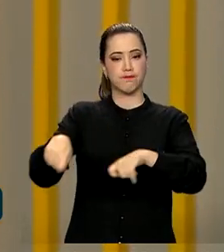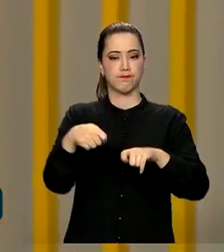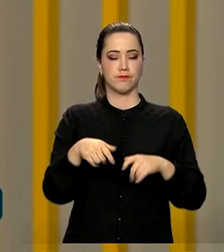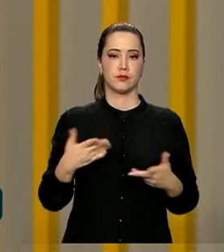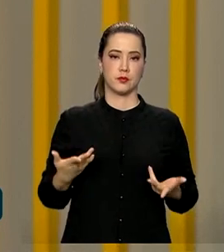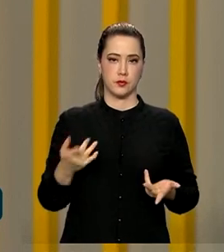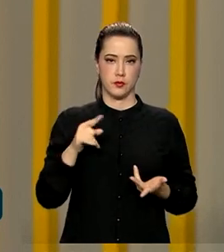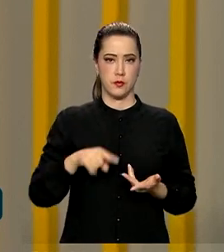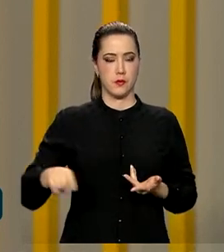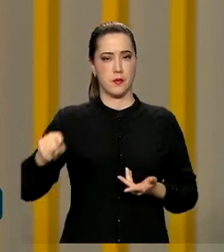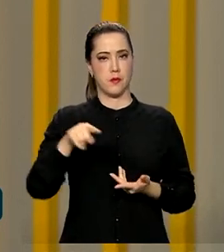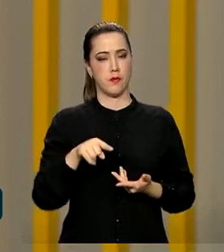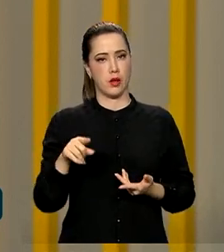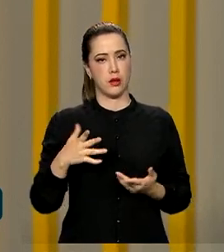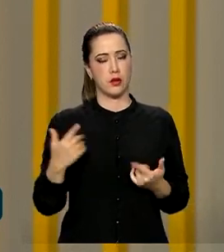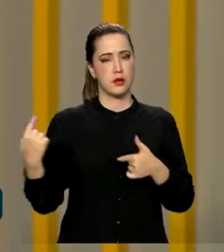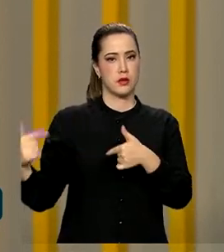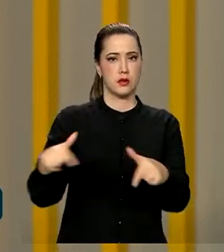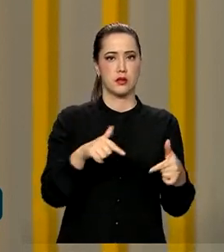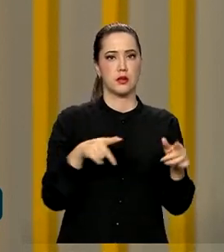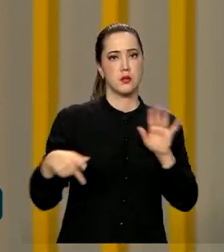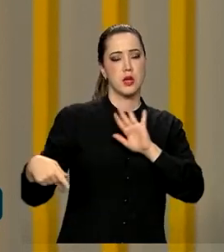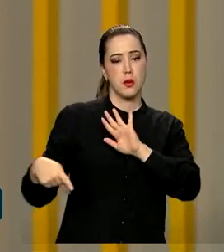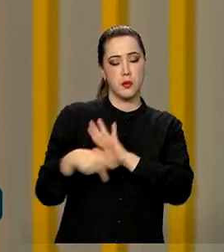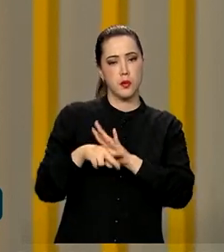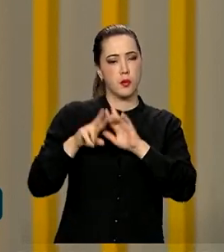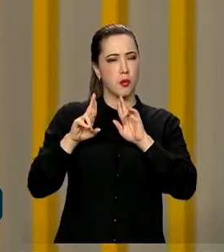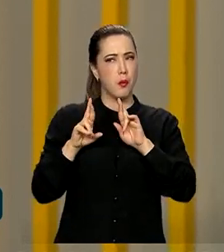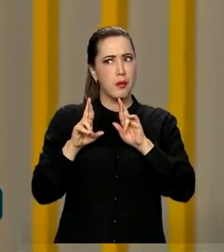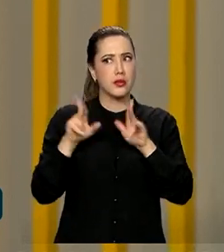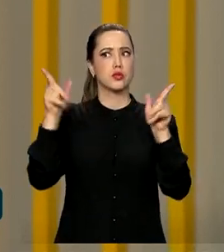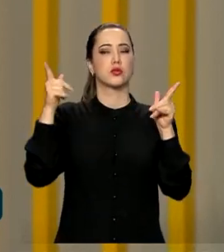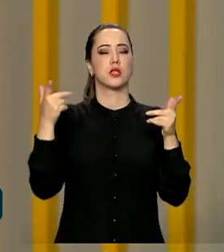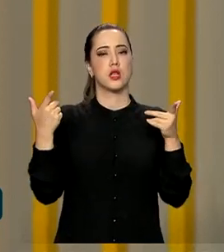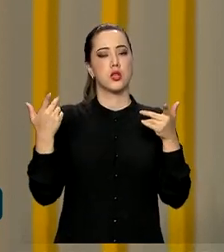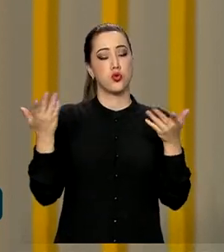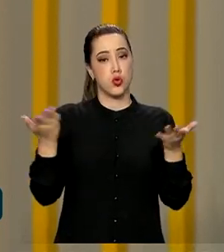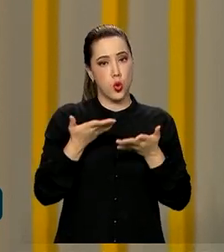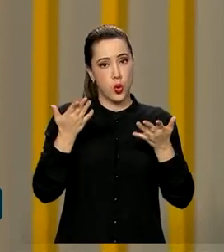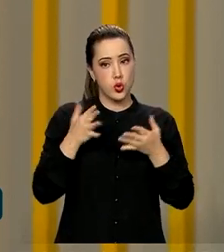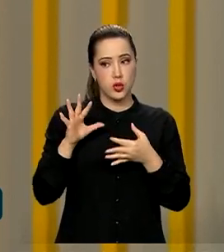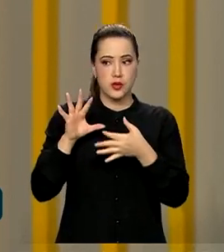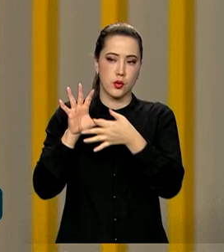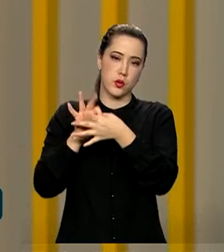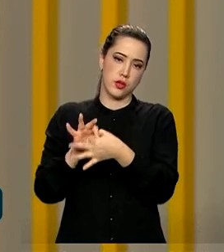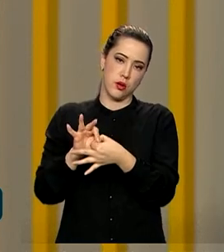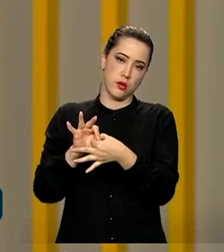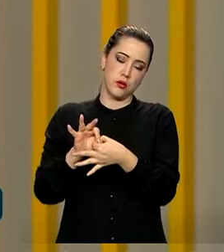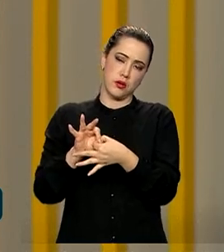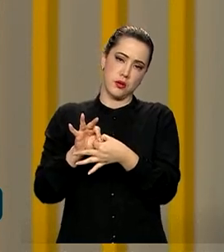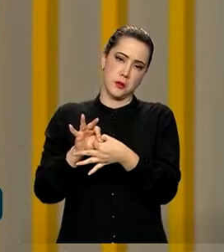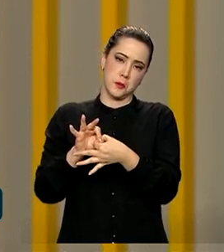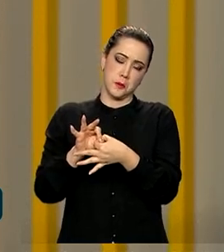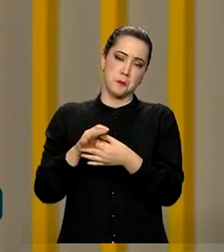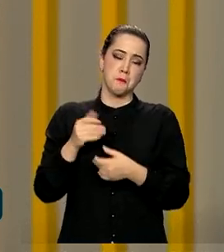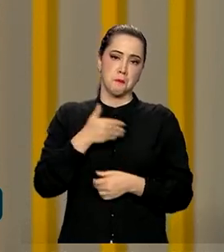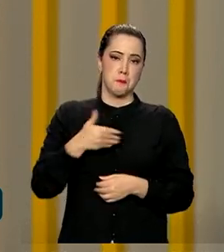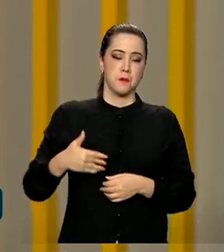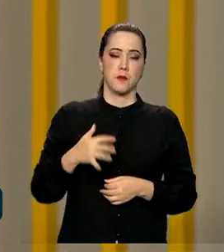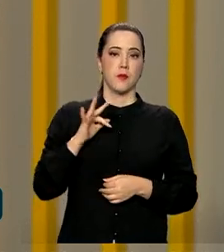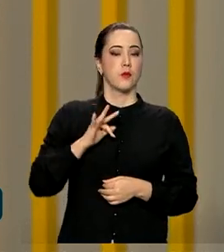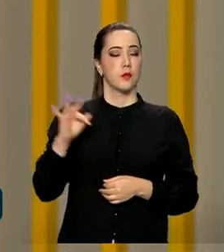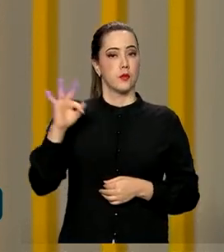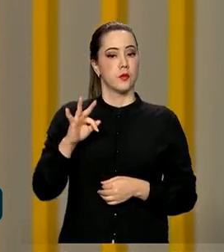Então, essa caravana é uma forma diferente dessa reaproximação do pacto. É o governo federal